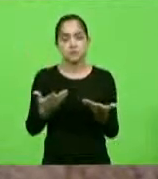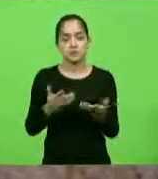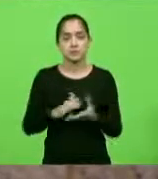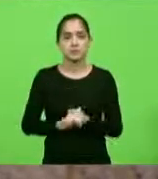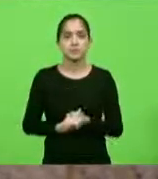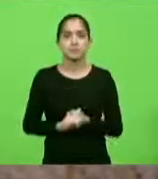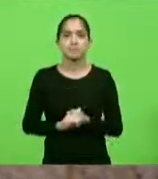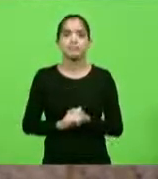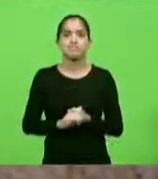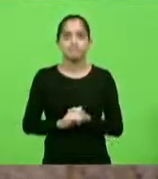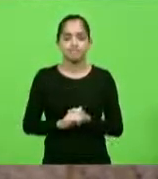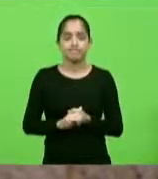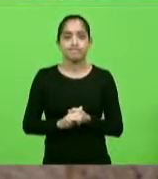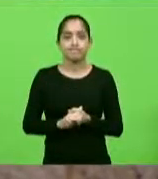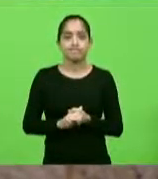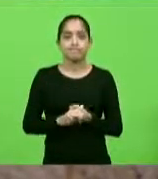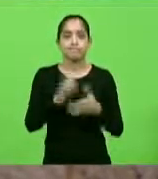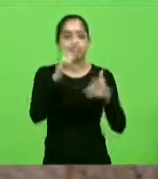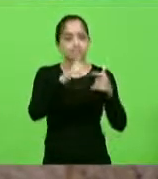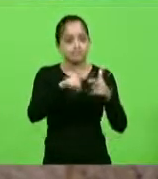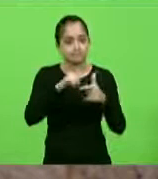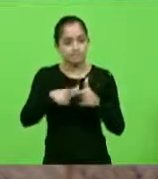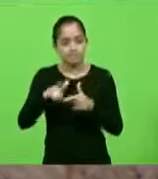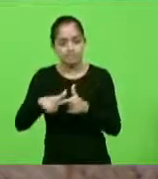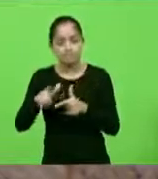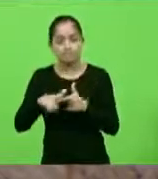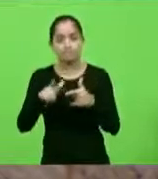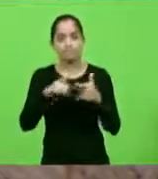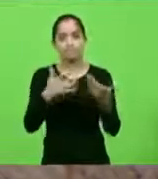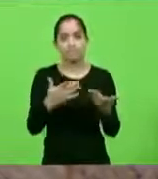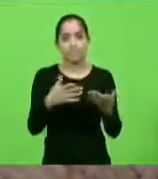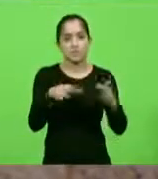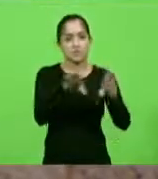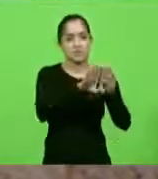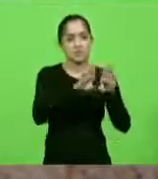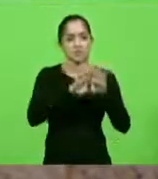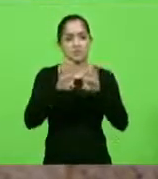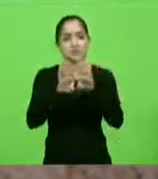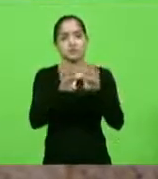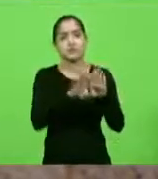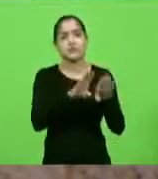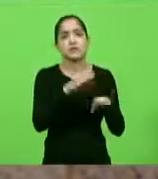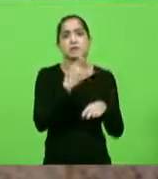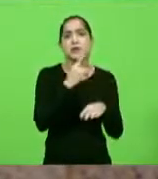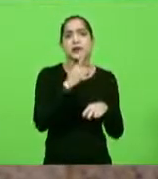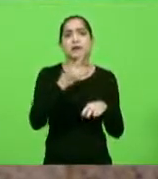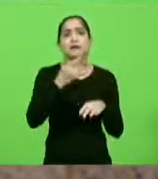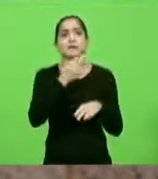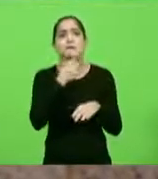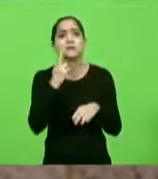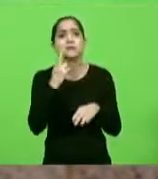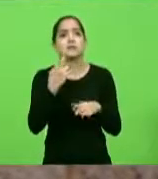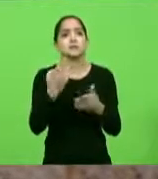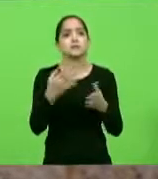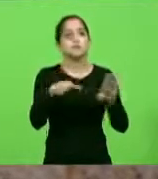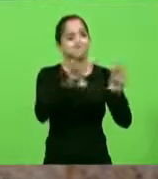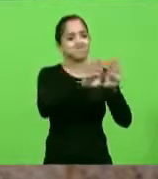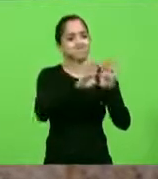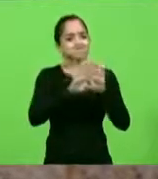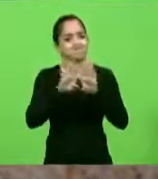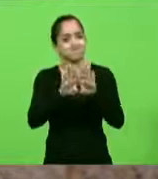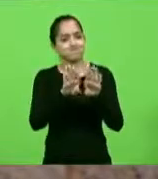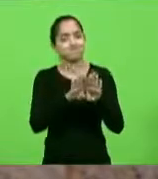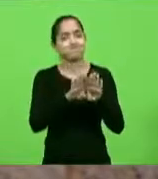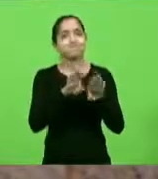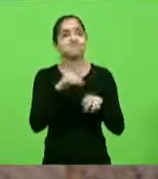tem sido vítima de um lockdown velado e essa é a verdade. Os setores de bares e restaurantes têm sido vítimas de um lockdown velado.